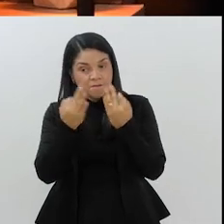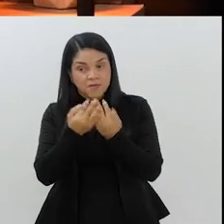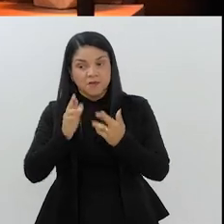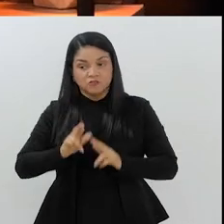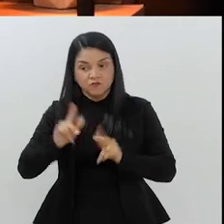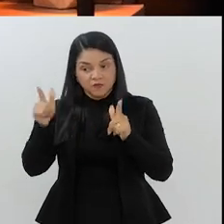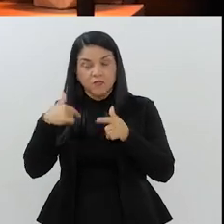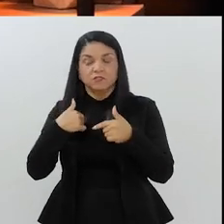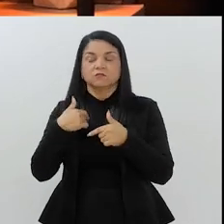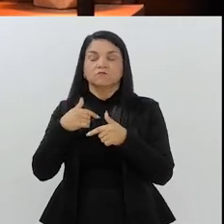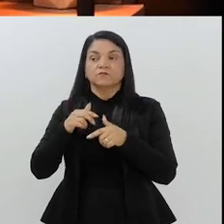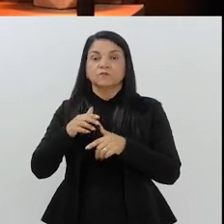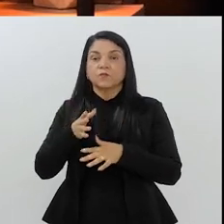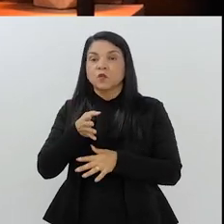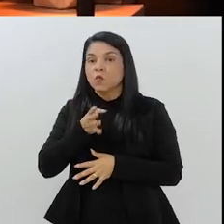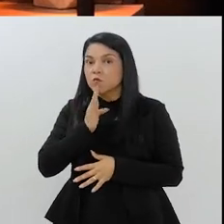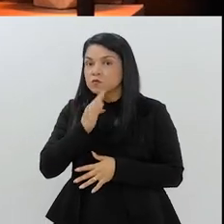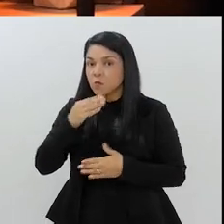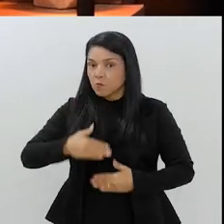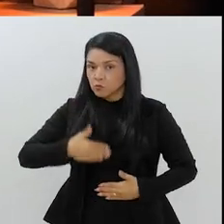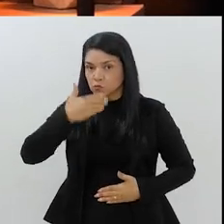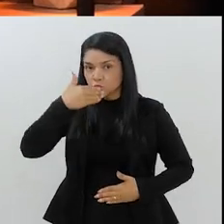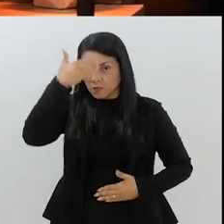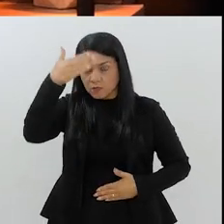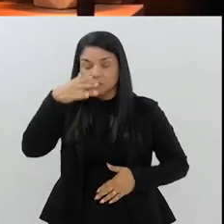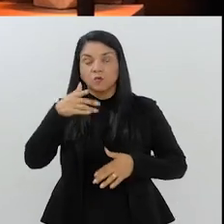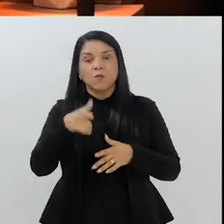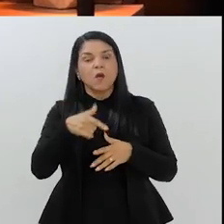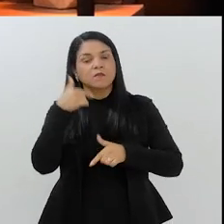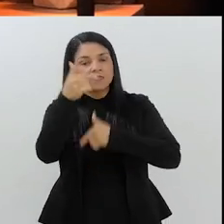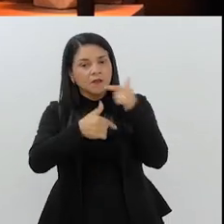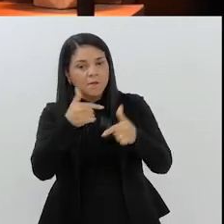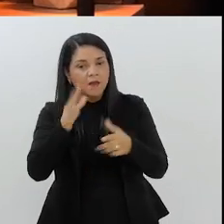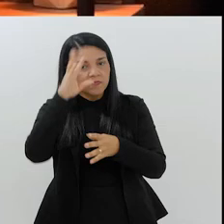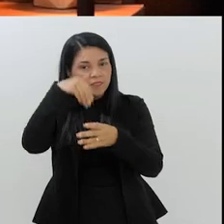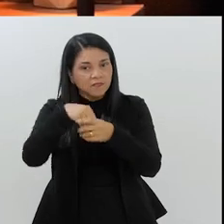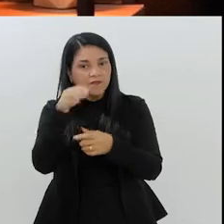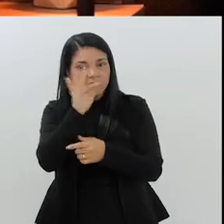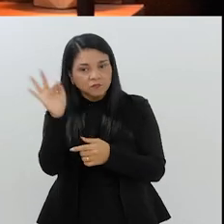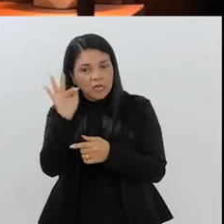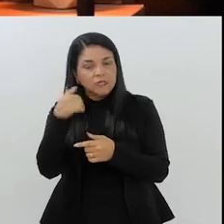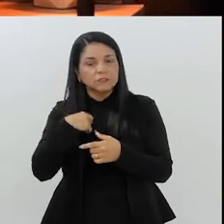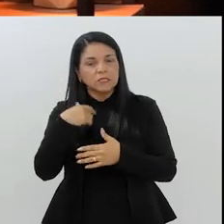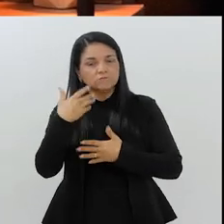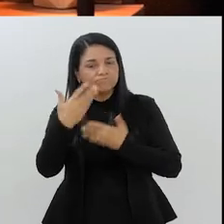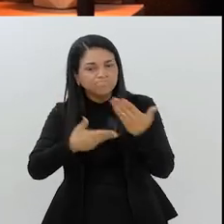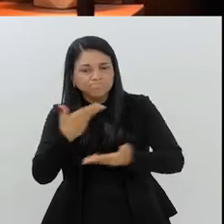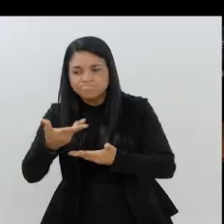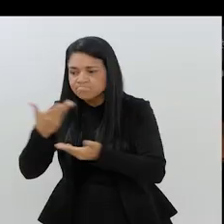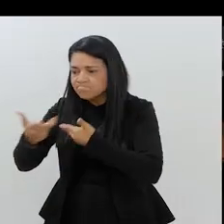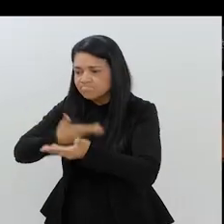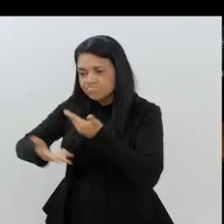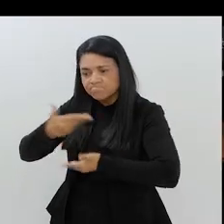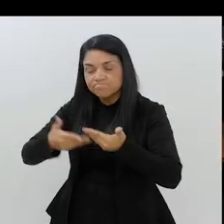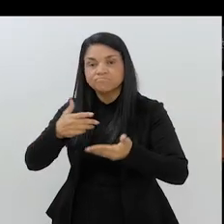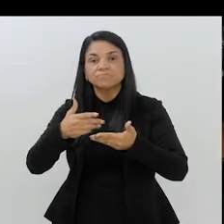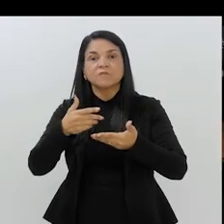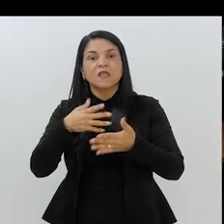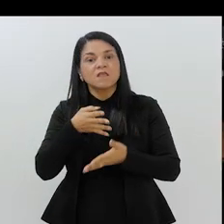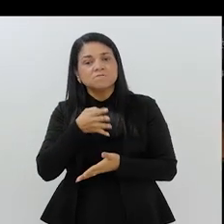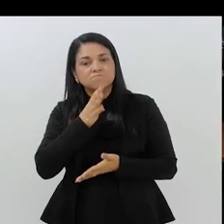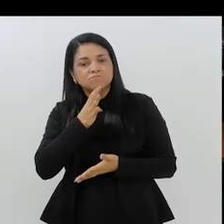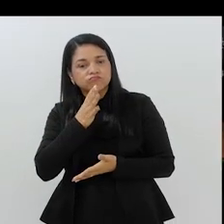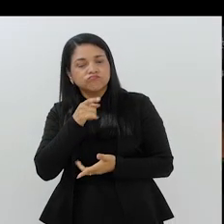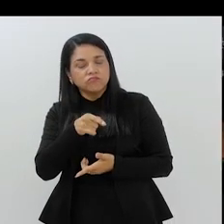Ela conheceu através de um trabalho de faculdade, se envolveu tanto com o trabalho que acabou se apaixonando pela religião islâmica e se